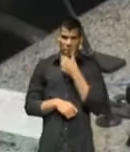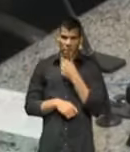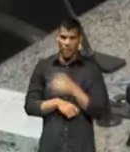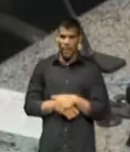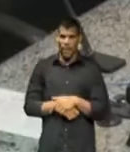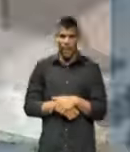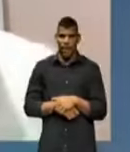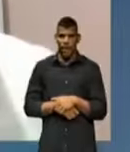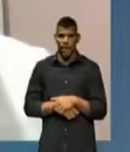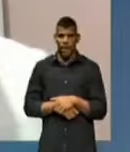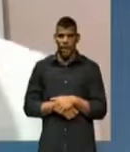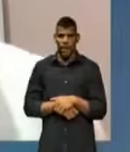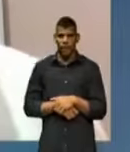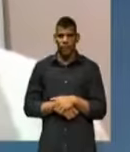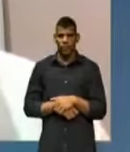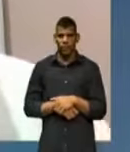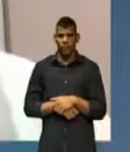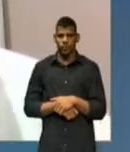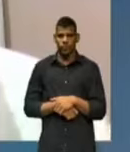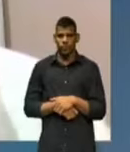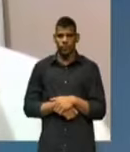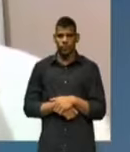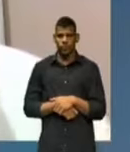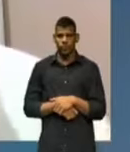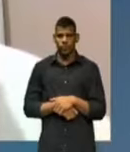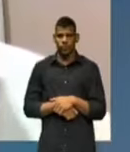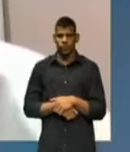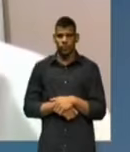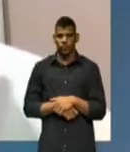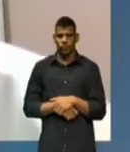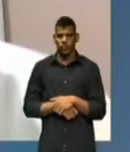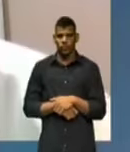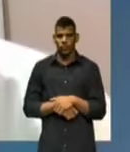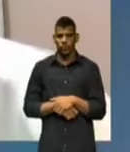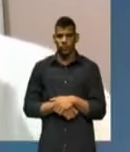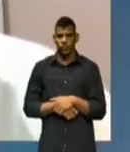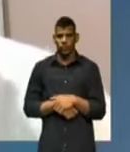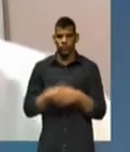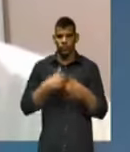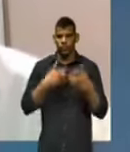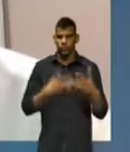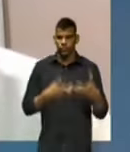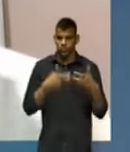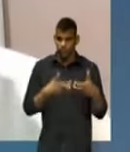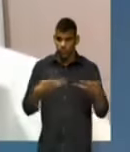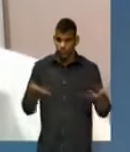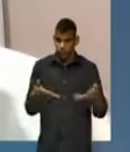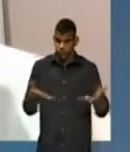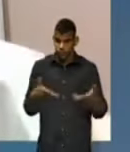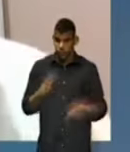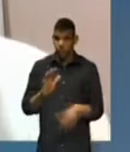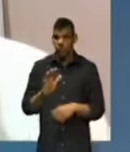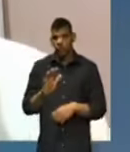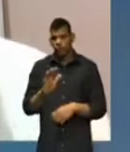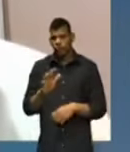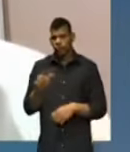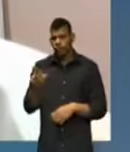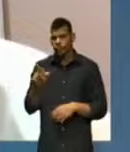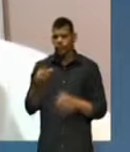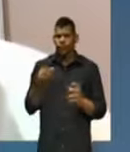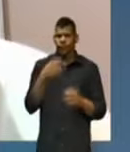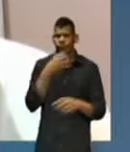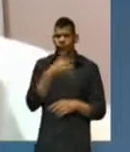Rosano. Presidente, deputado Helmano, demais deputados e deputadas, eu queria aqui me insurgir contra esse parecer